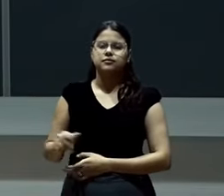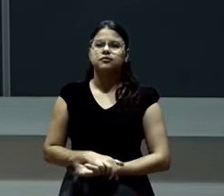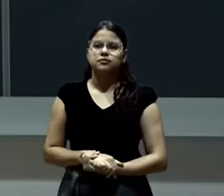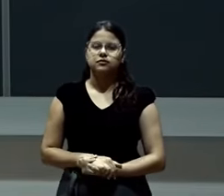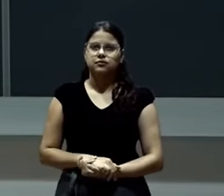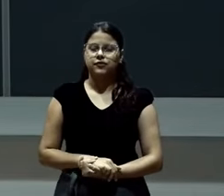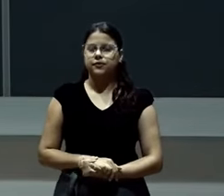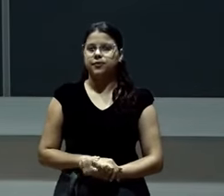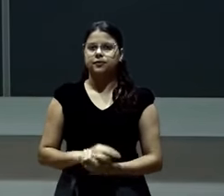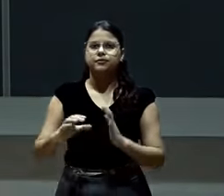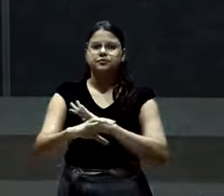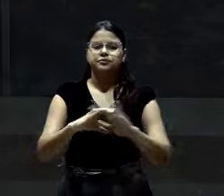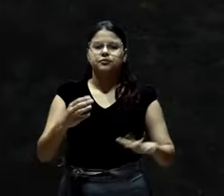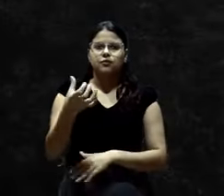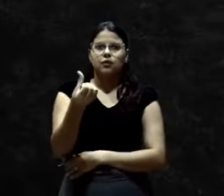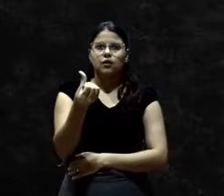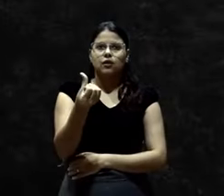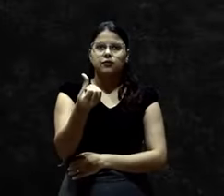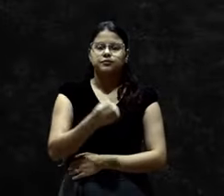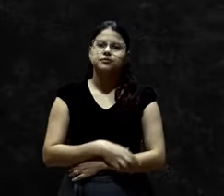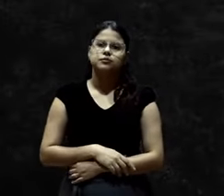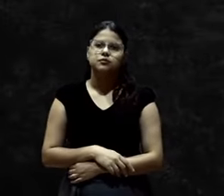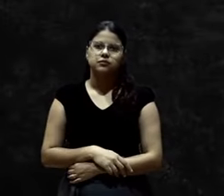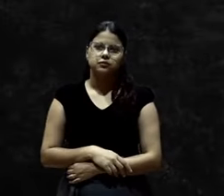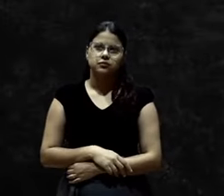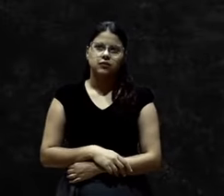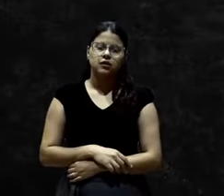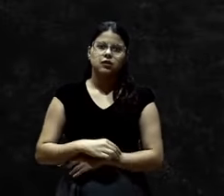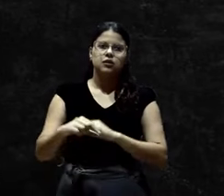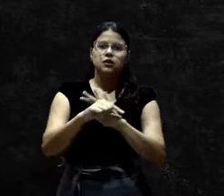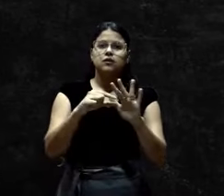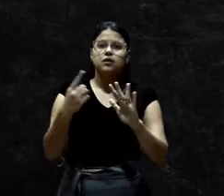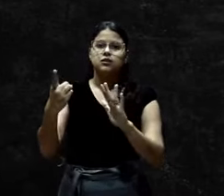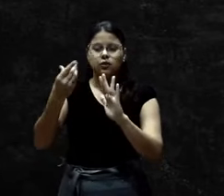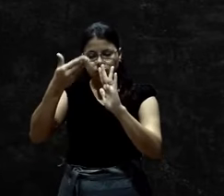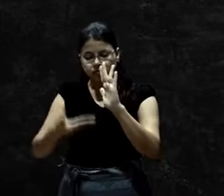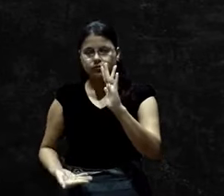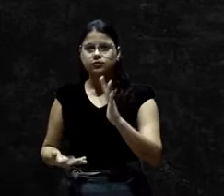Quem encontrou diz amém, irmãos. Vamos ler do versículo 1 a seguir.